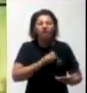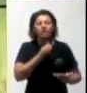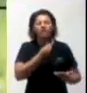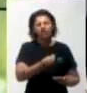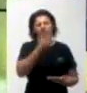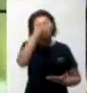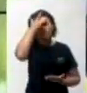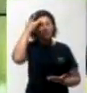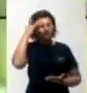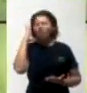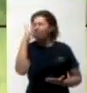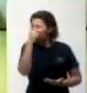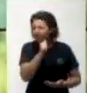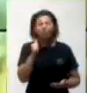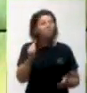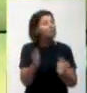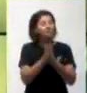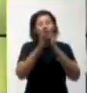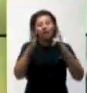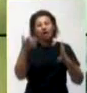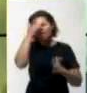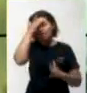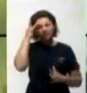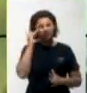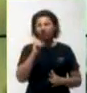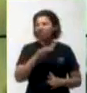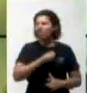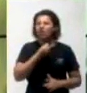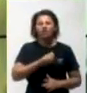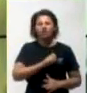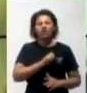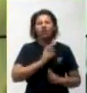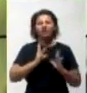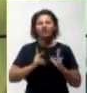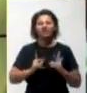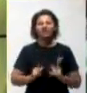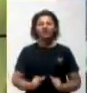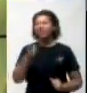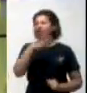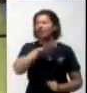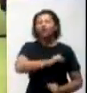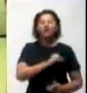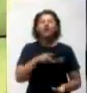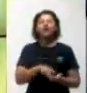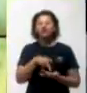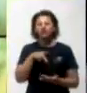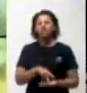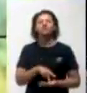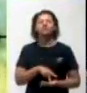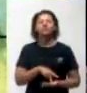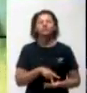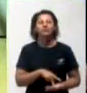coisa linda, a pessoa que não vive a castidade não ama, o marido que não vive a